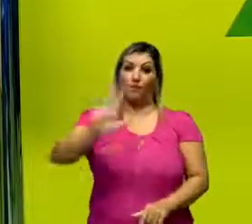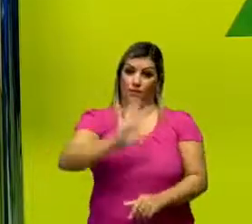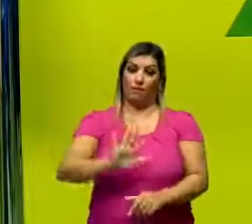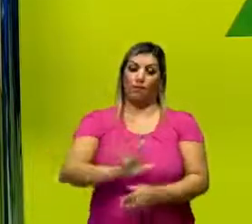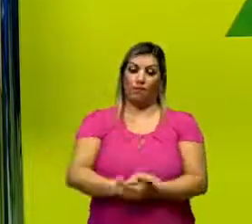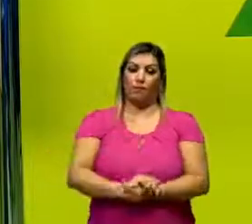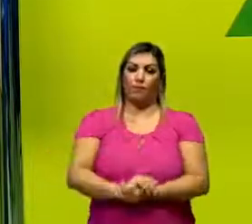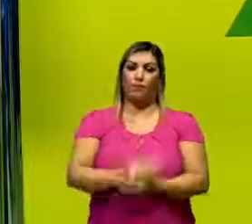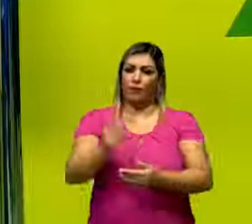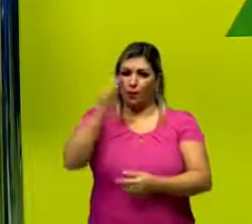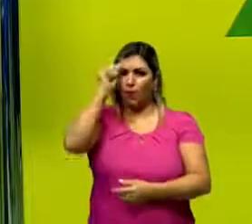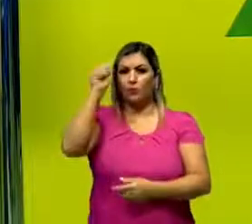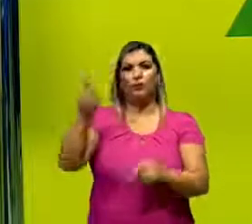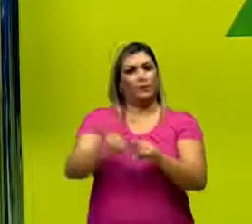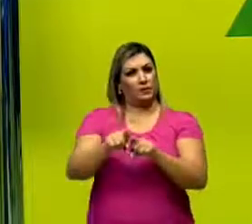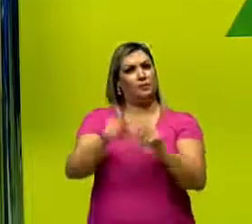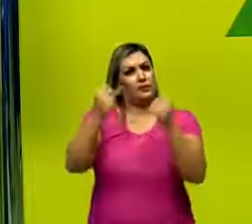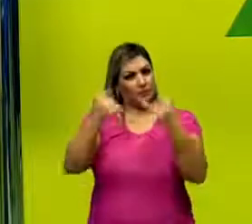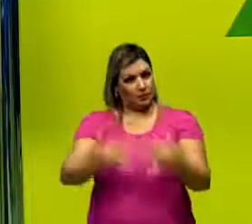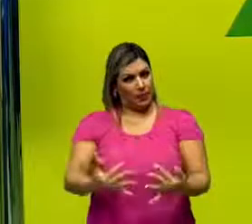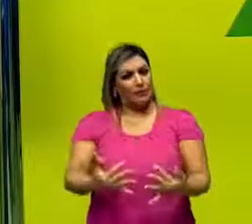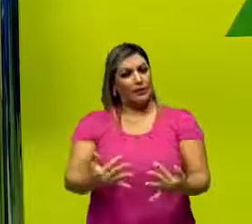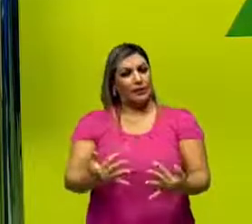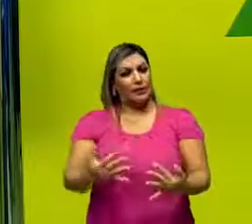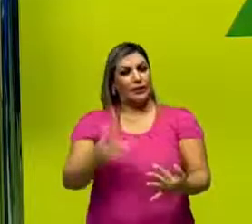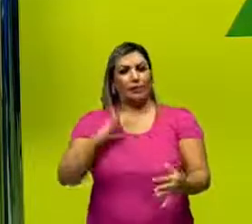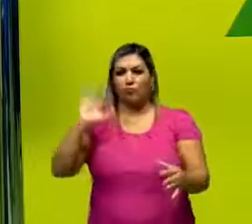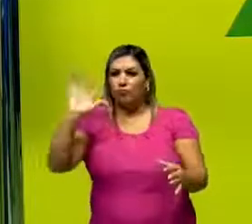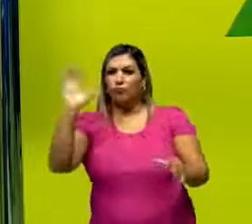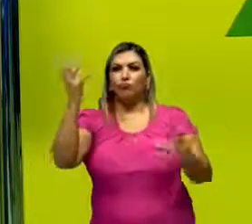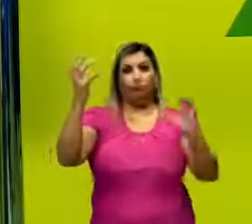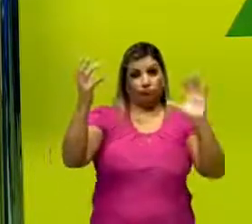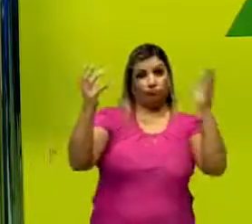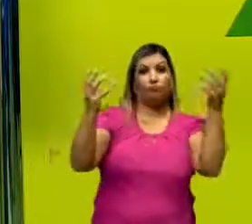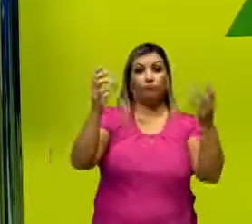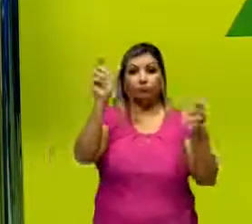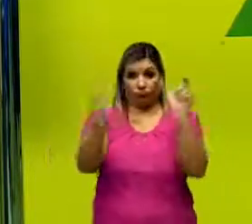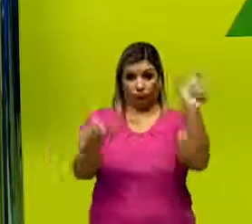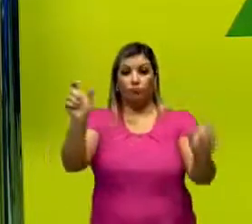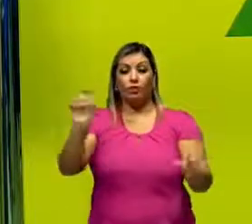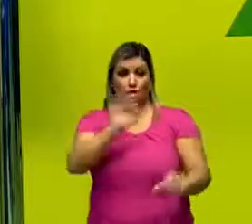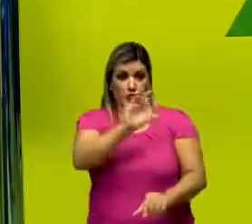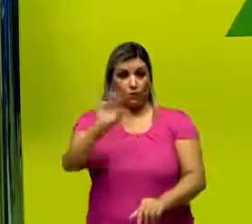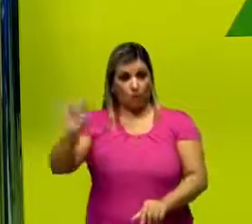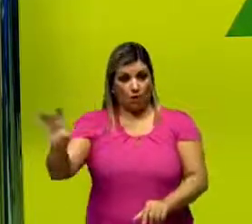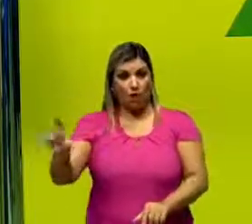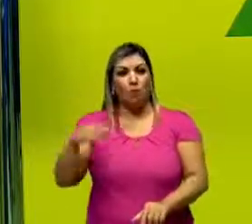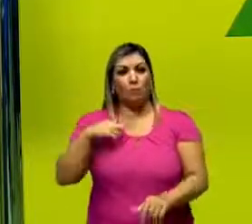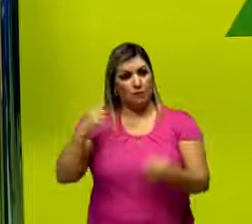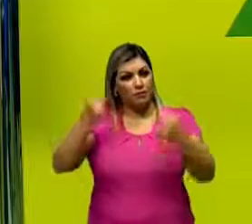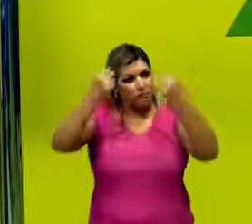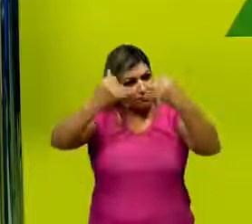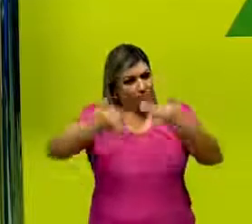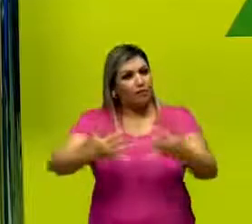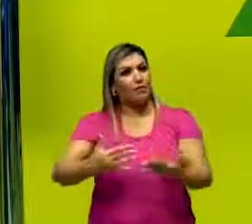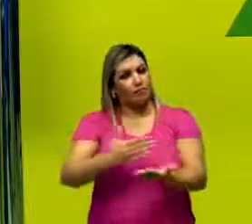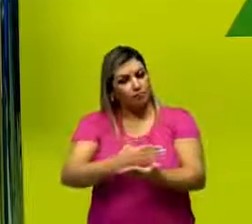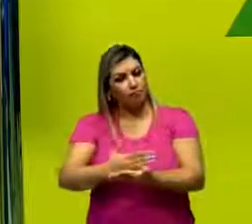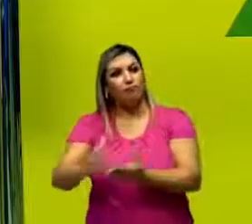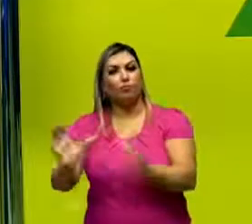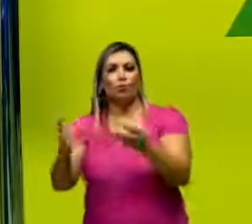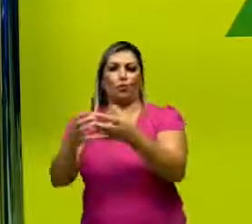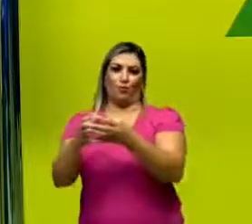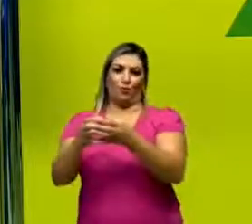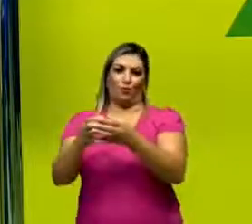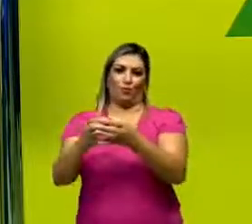Inclusive, o Durkheim, ele vai nos afirmar, né? Que os fenômenos individuais, eles devem ser explicados a partir da